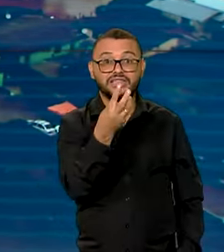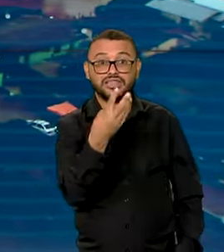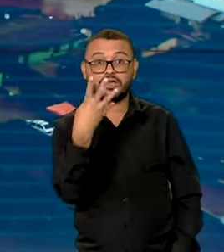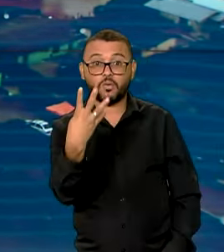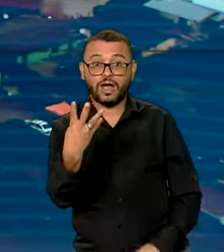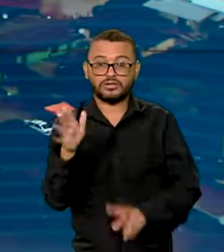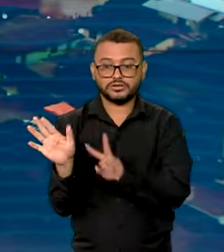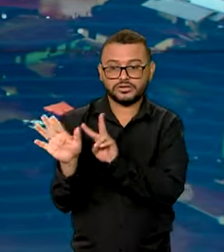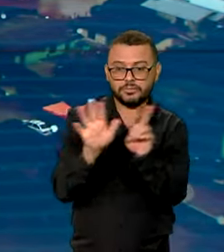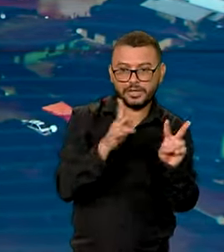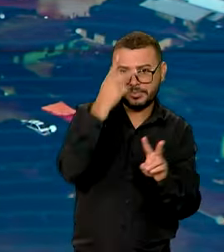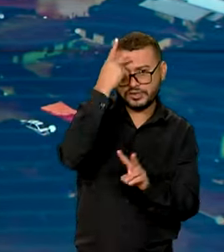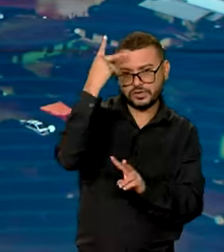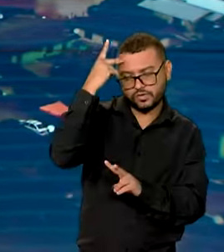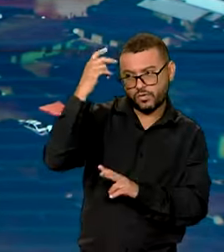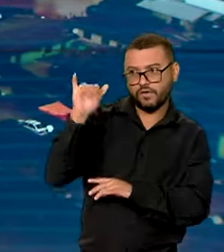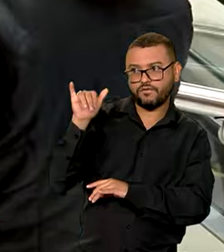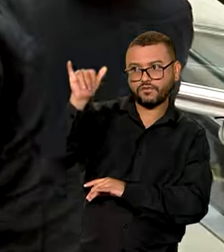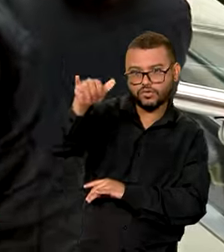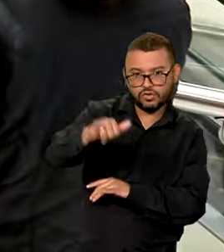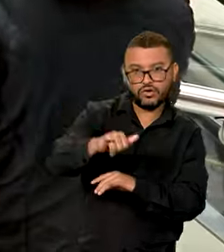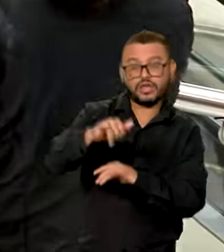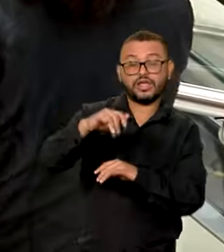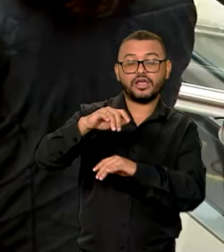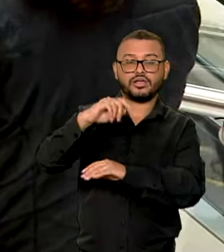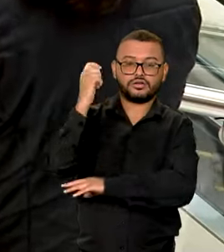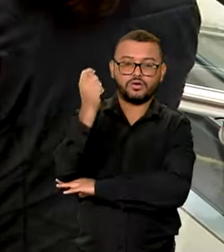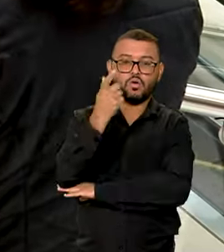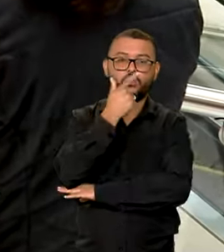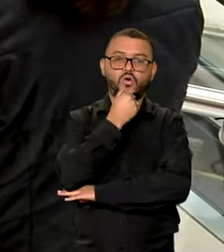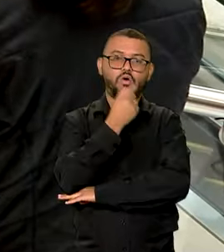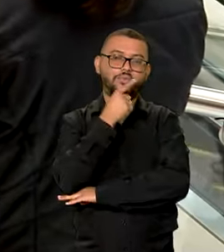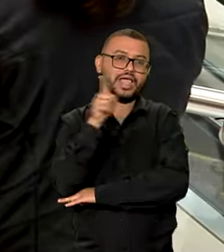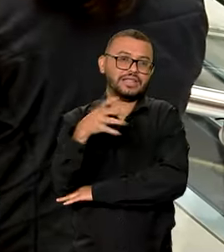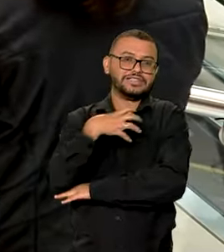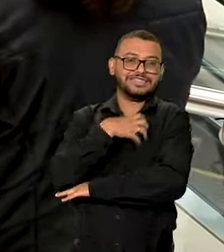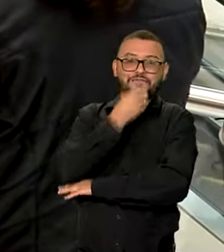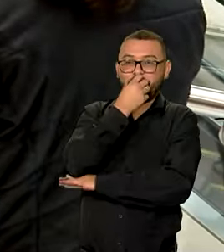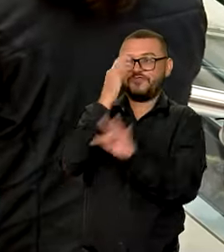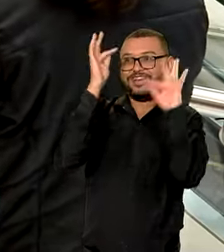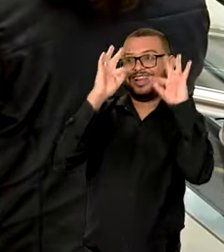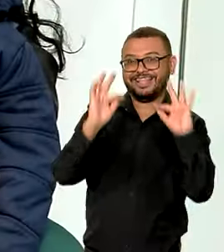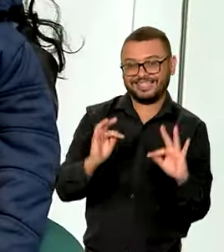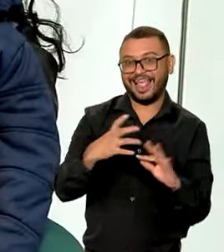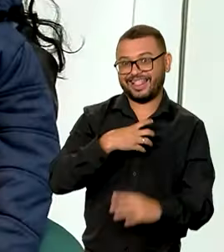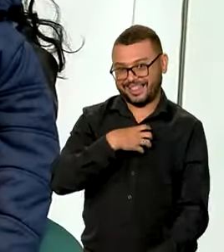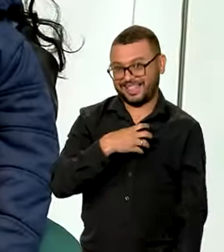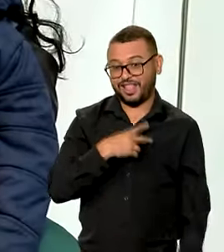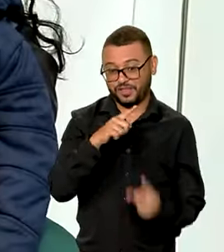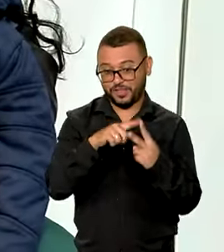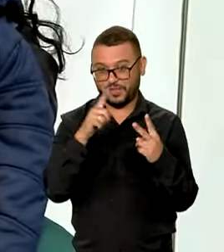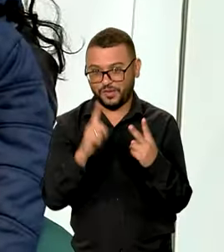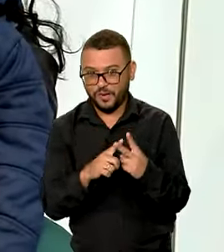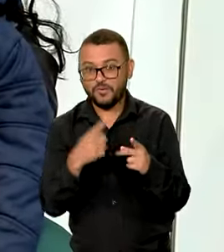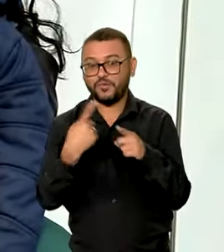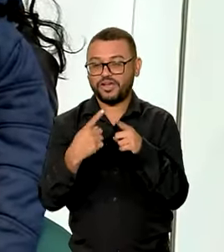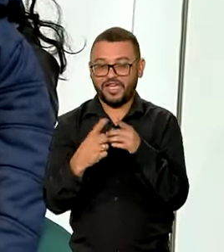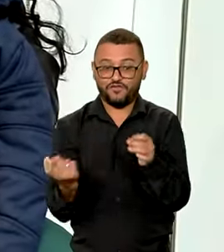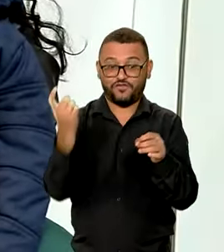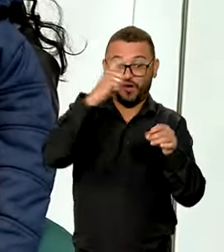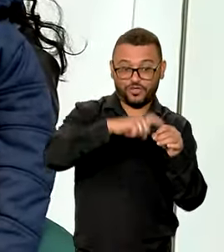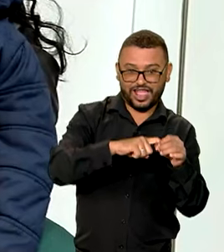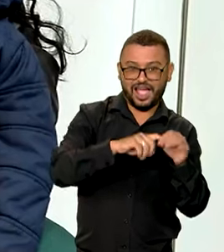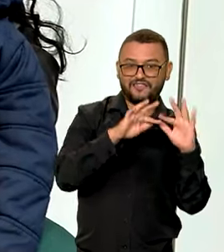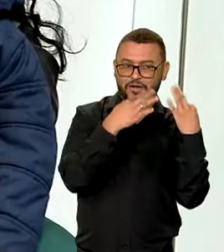de acesso ao Rio Grande do Sul. O Wesley tem dois bons motivos para estar feliz. Está voltando com a família para casa